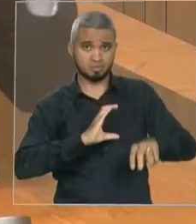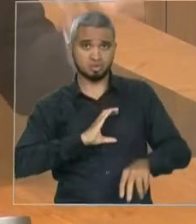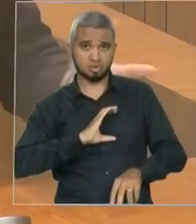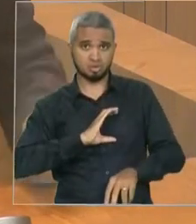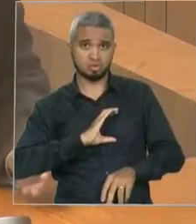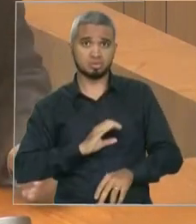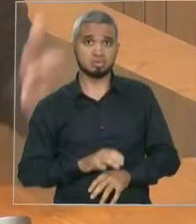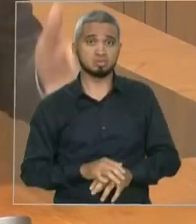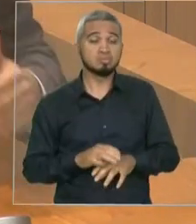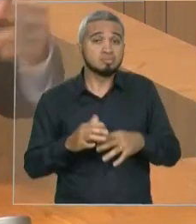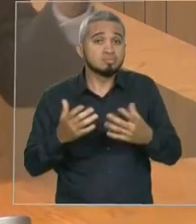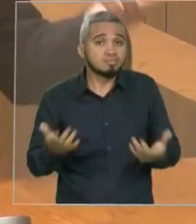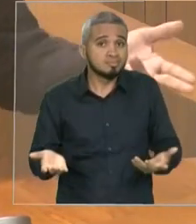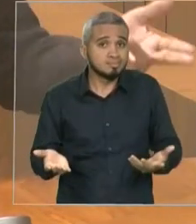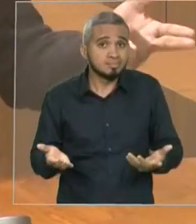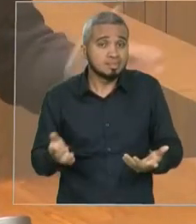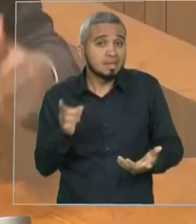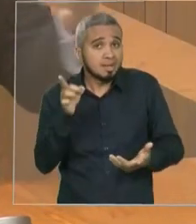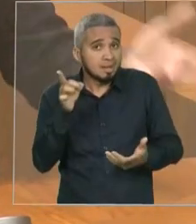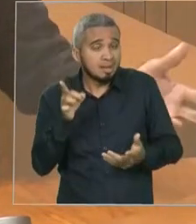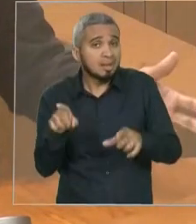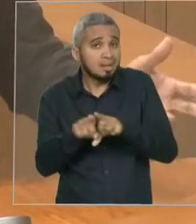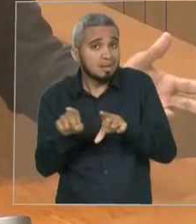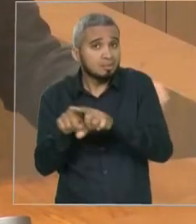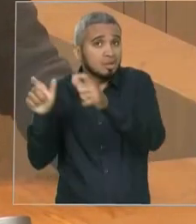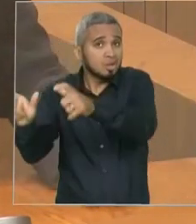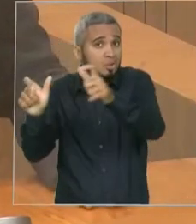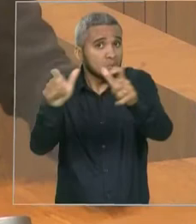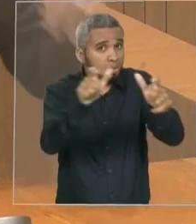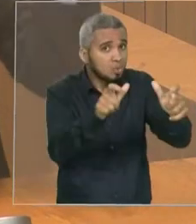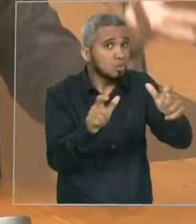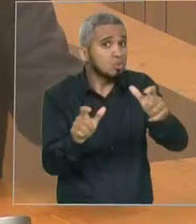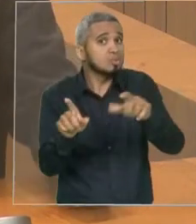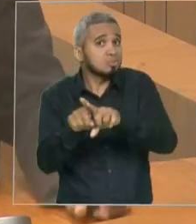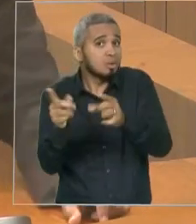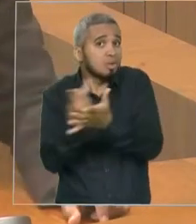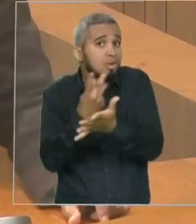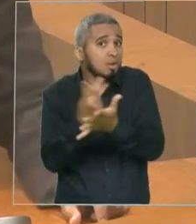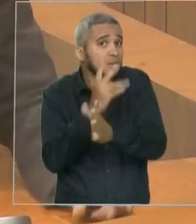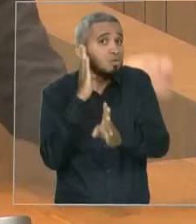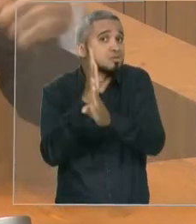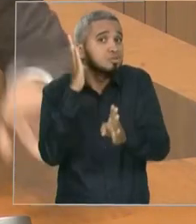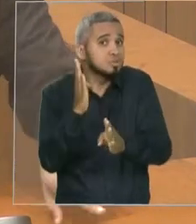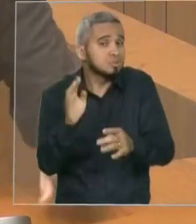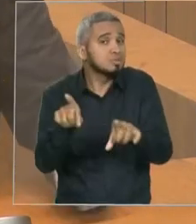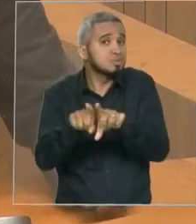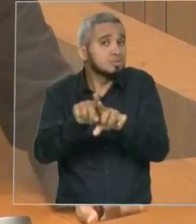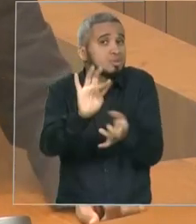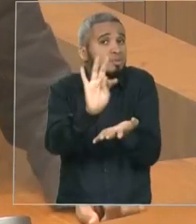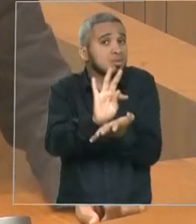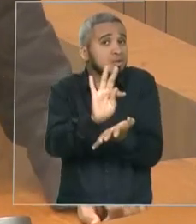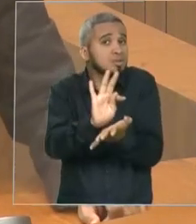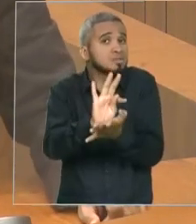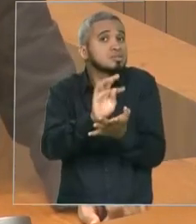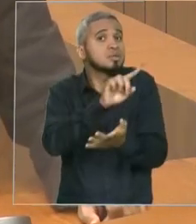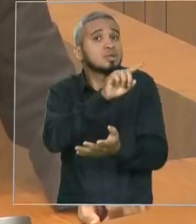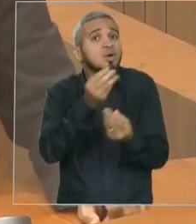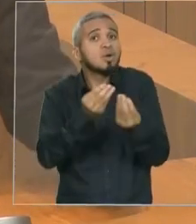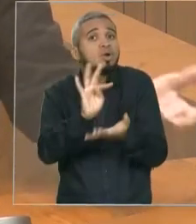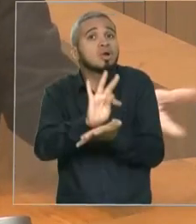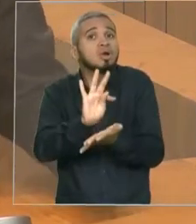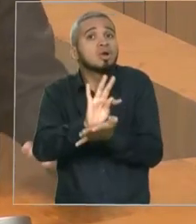nos garante que não tenha tido princípio de fraude em outros municípios? E em Teresina? Como foi a fiscalização em Teresina?